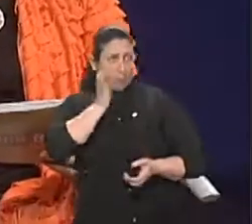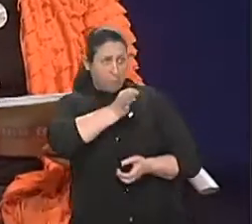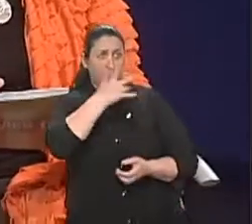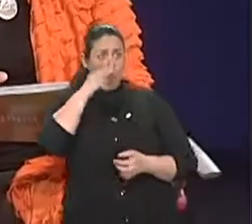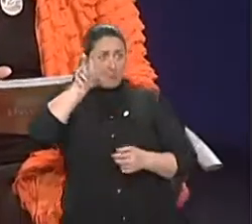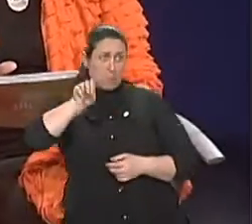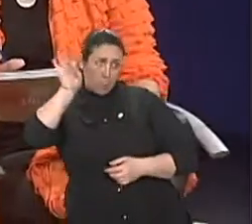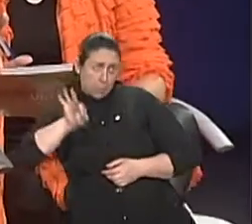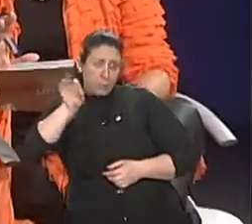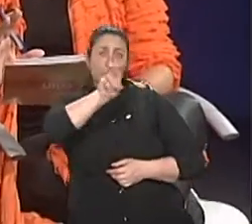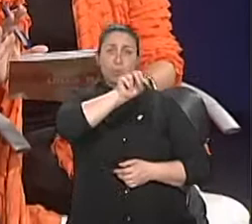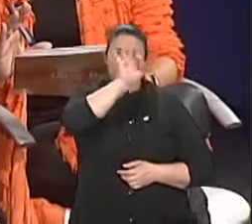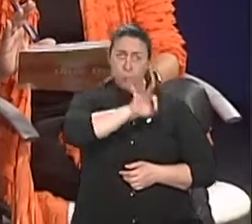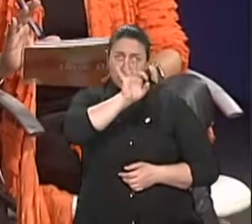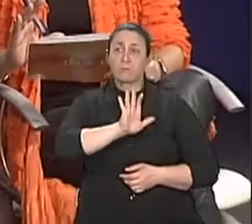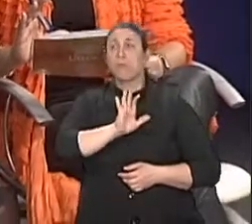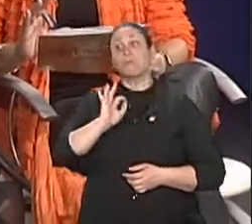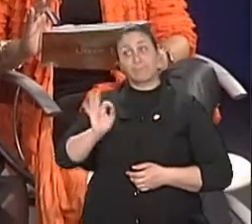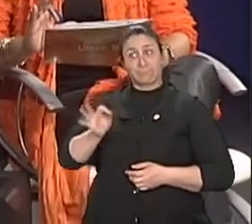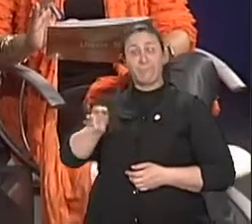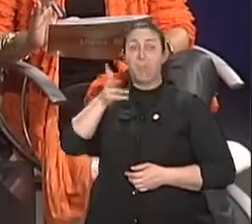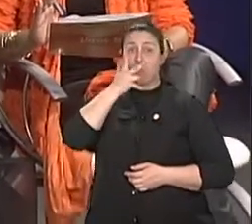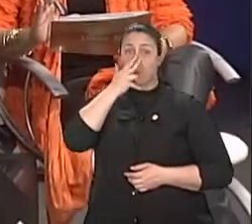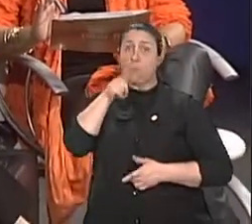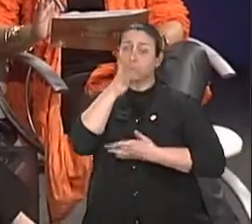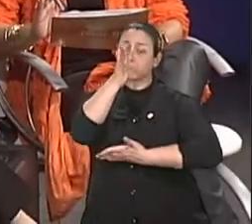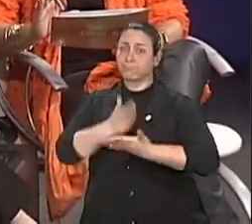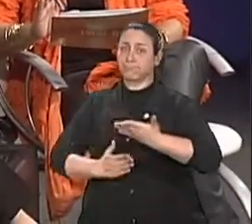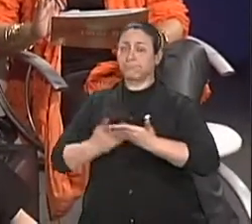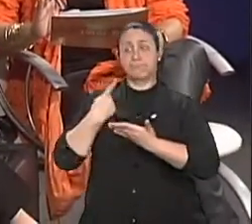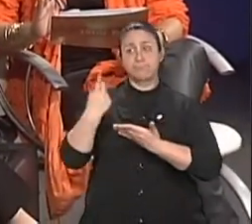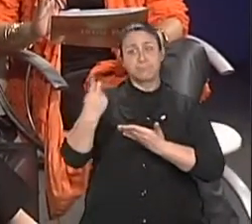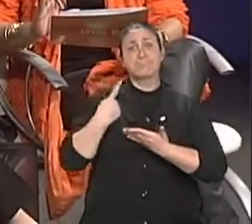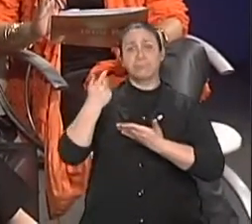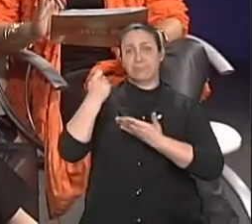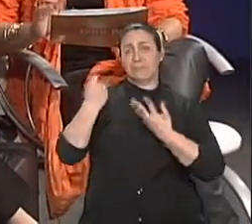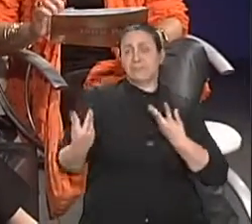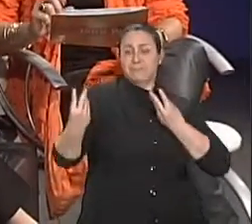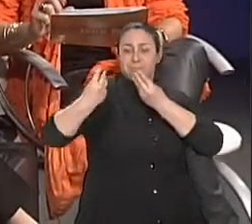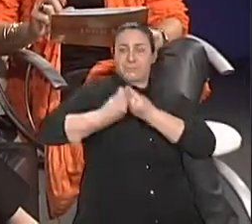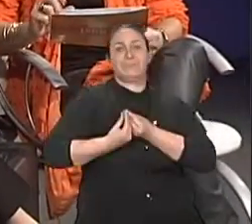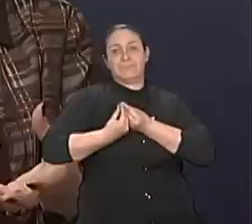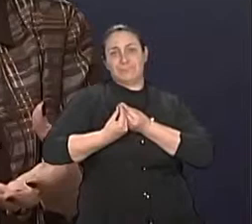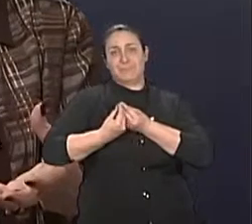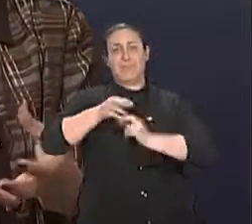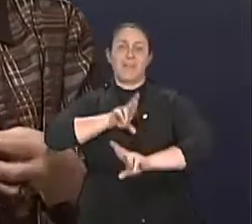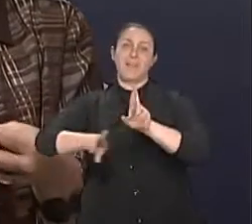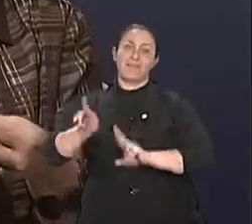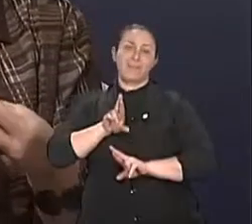50% de cada um. É. A principal, principal objetivo do casal